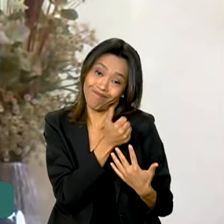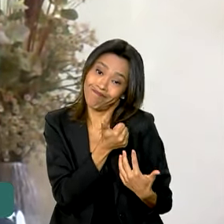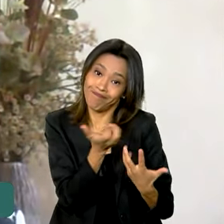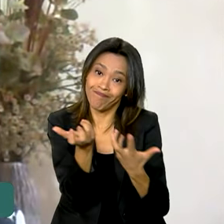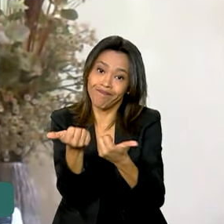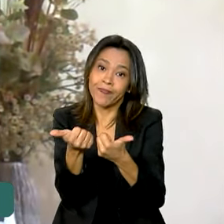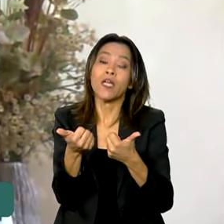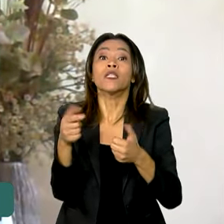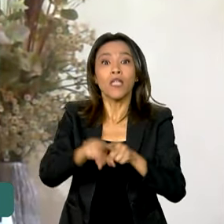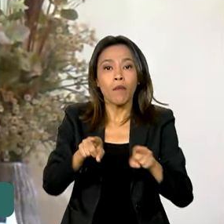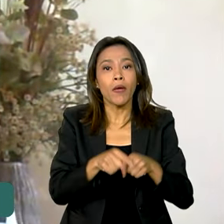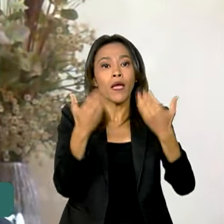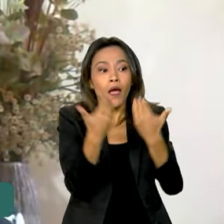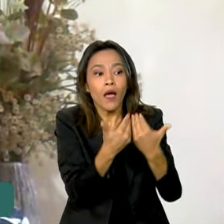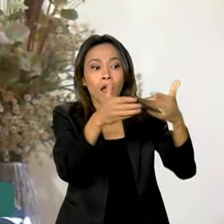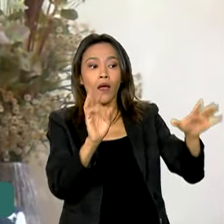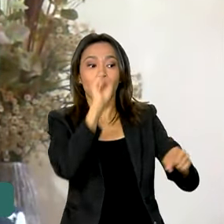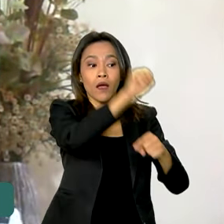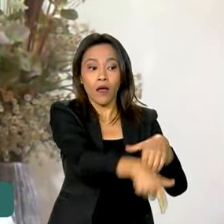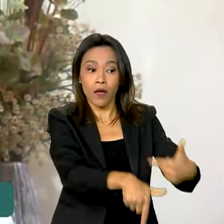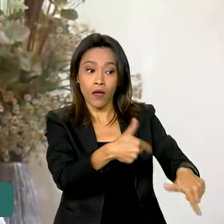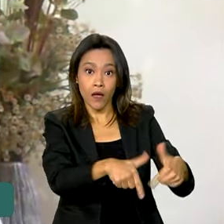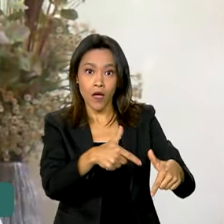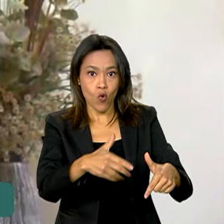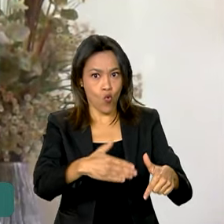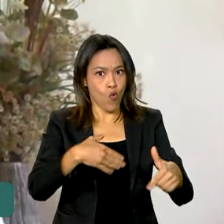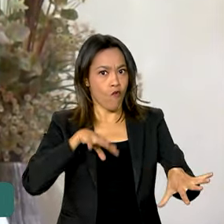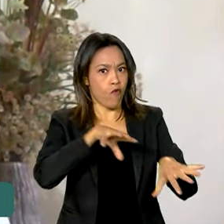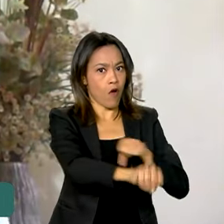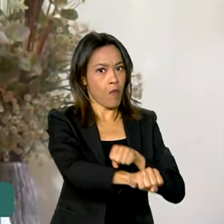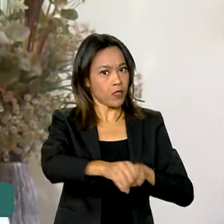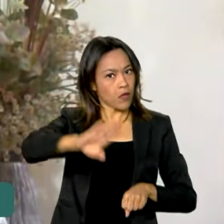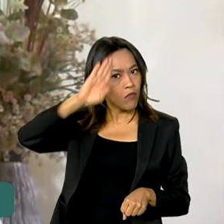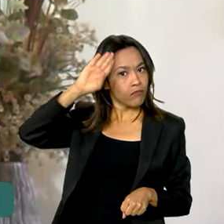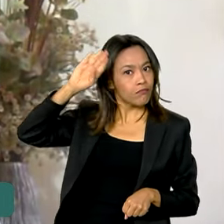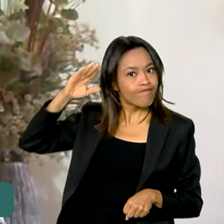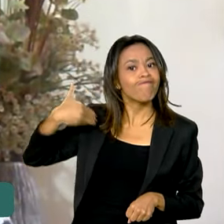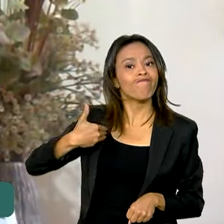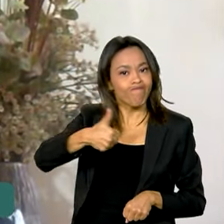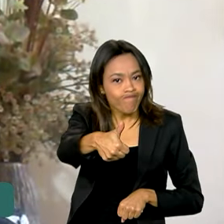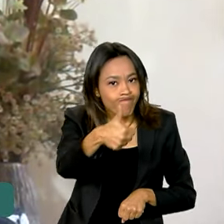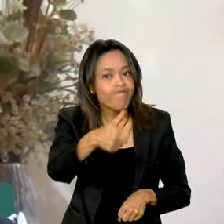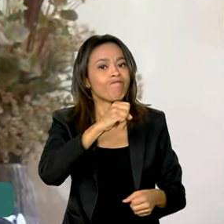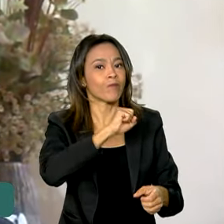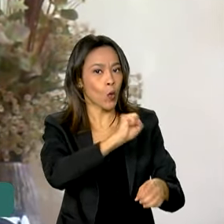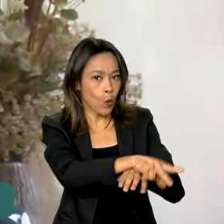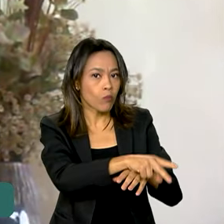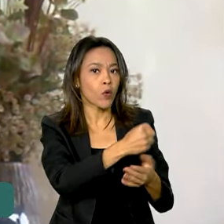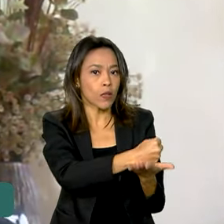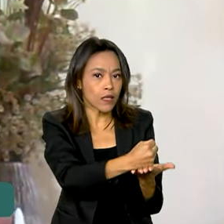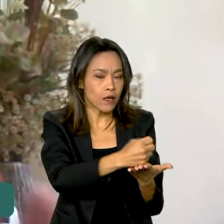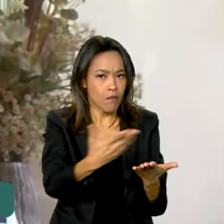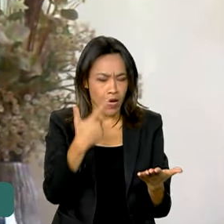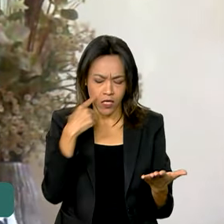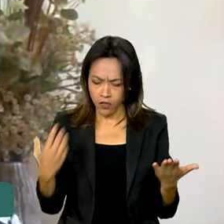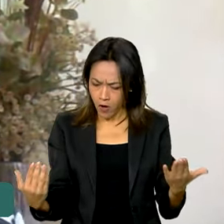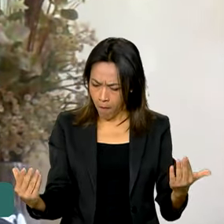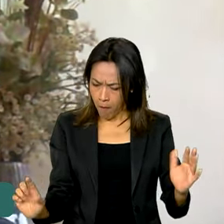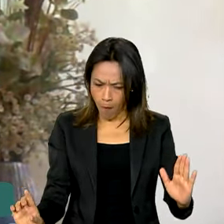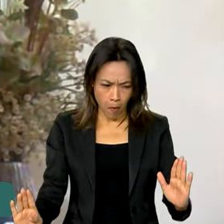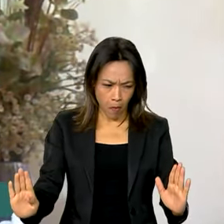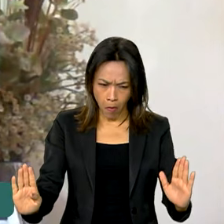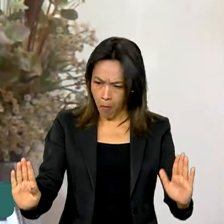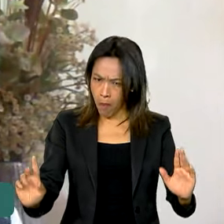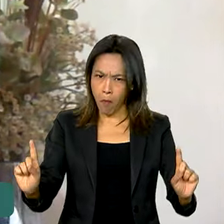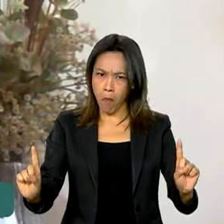gerando postos de trabalho para pessoas mais escolarizadas com nível superior mas quando a gente olha ritmo de crescimento